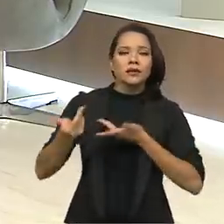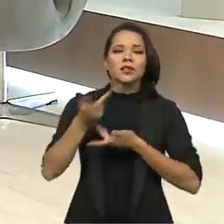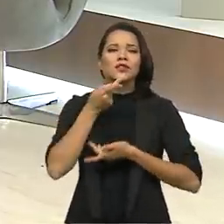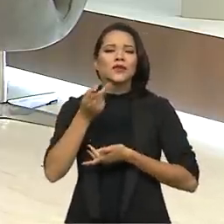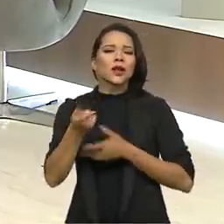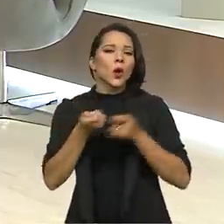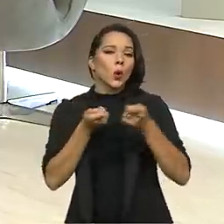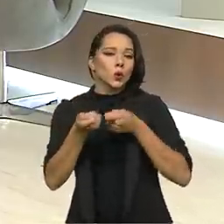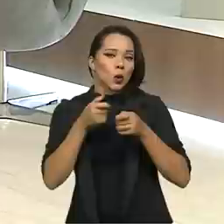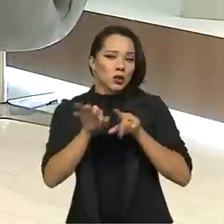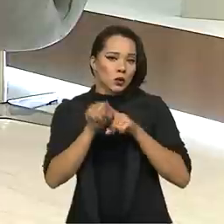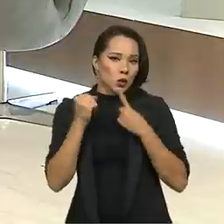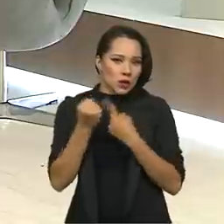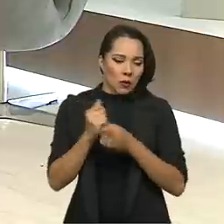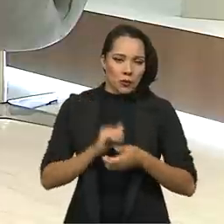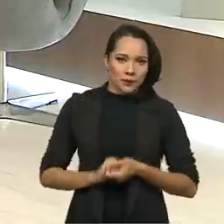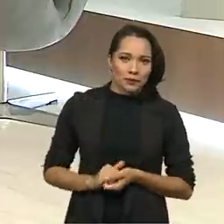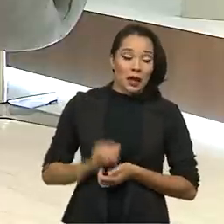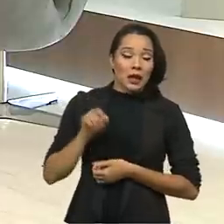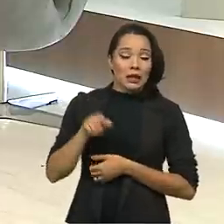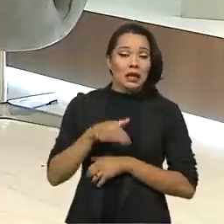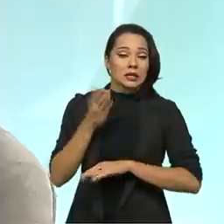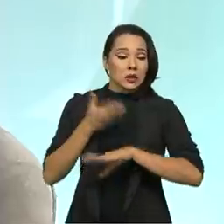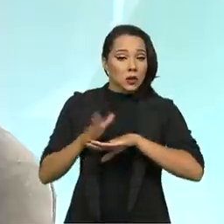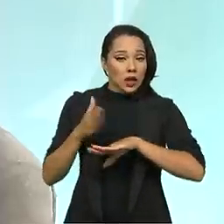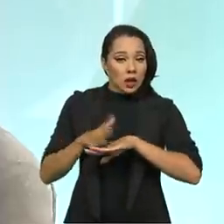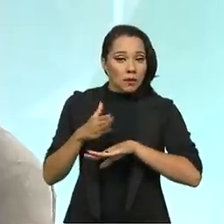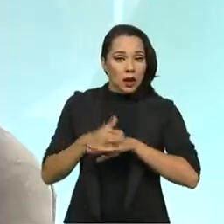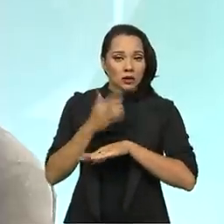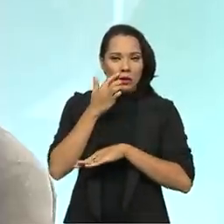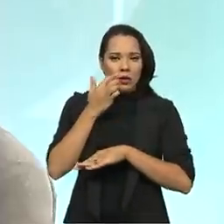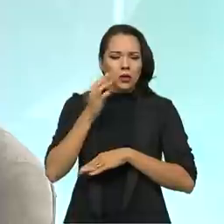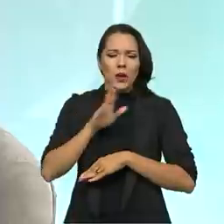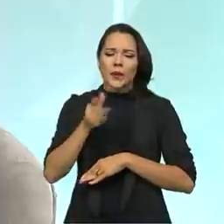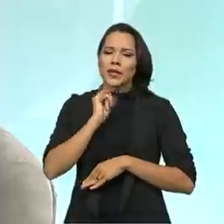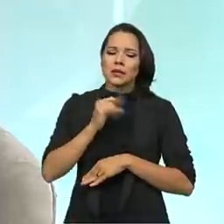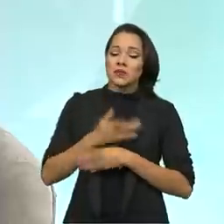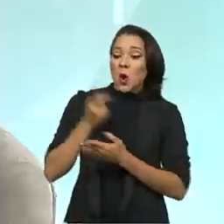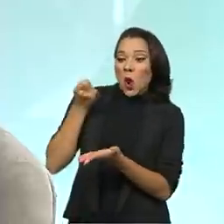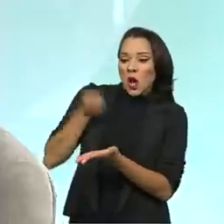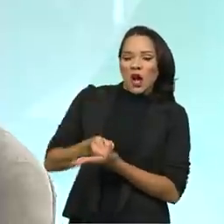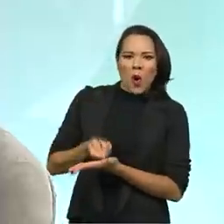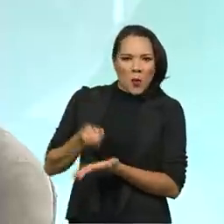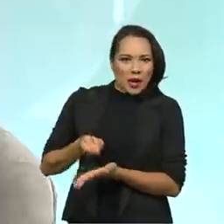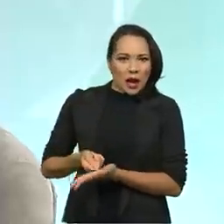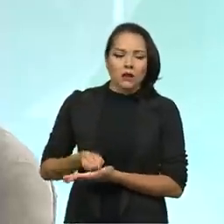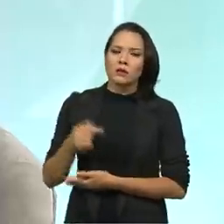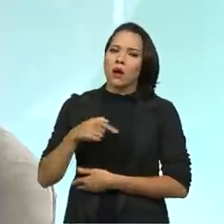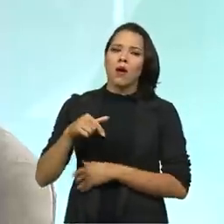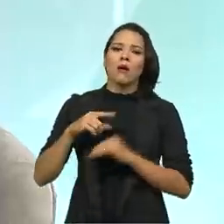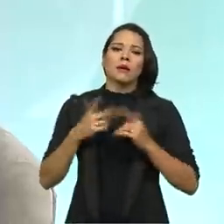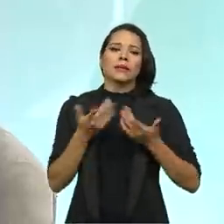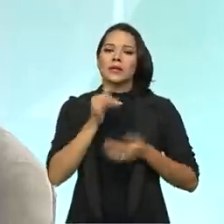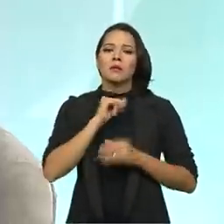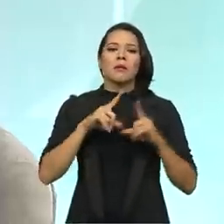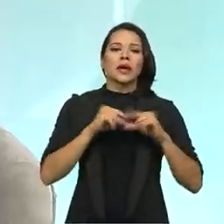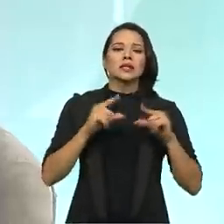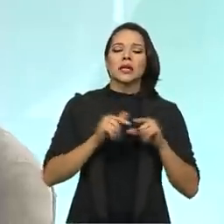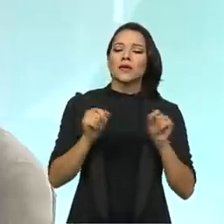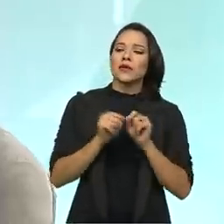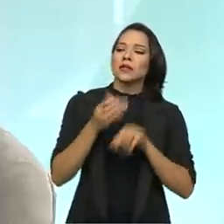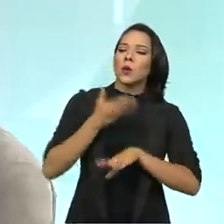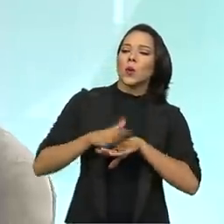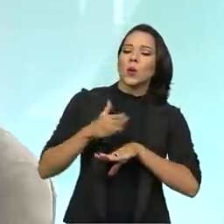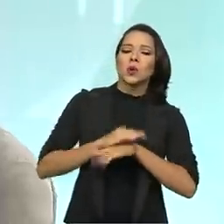social, né? E essa capacitação, por exemplo, você não tem como impor uma capacitação. De Brasília, eu vou traçar uma